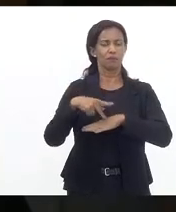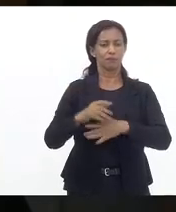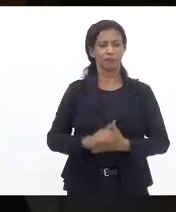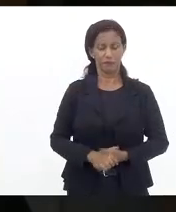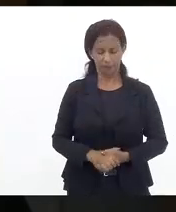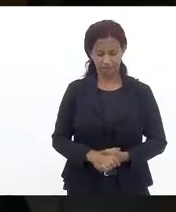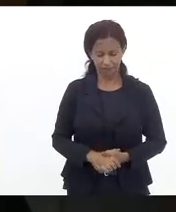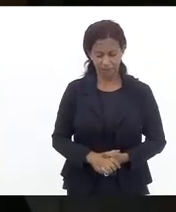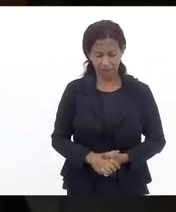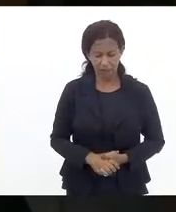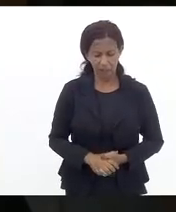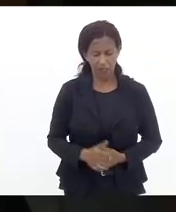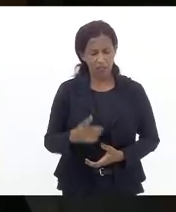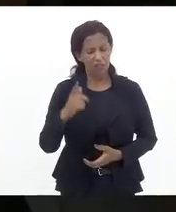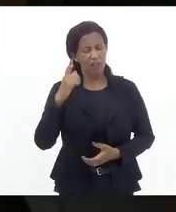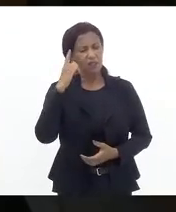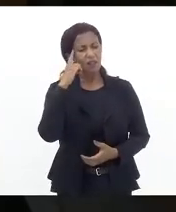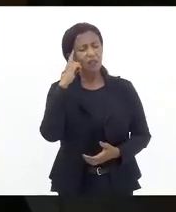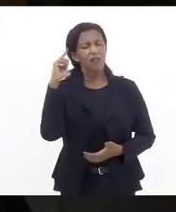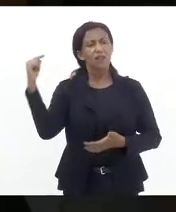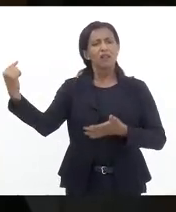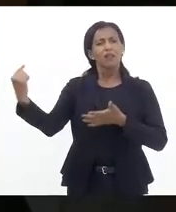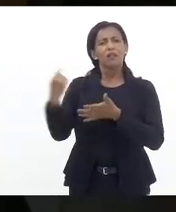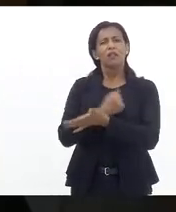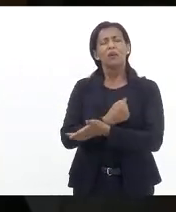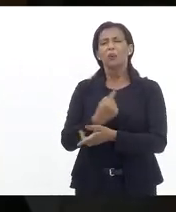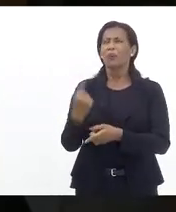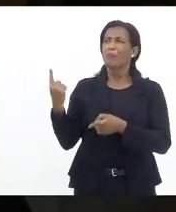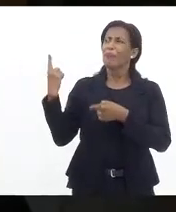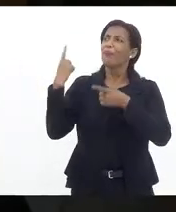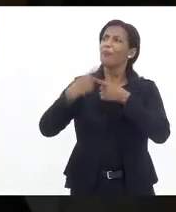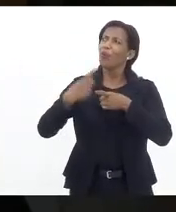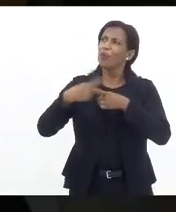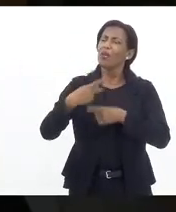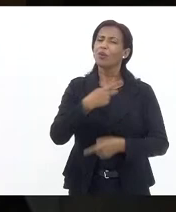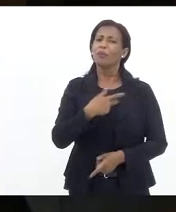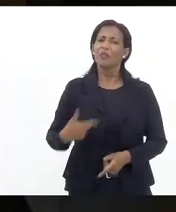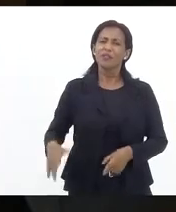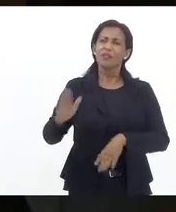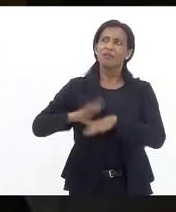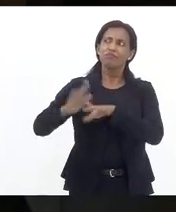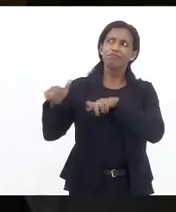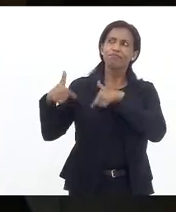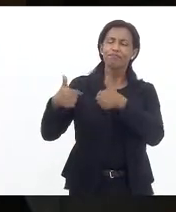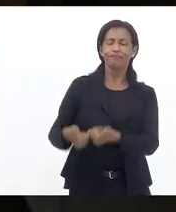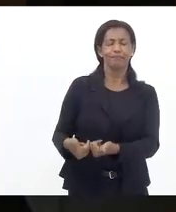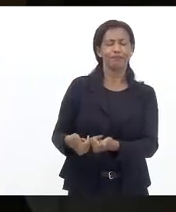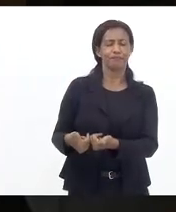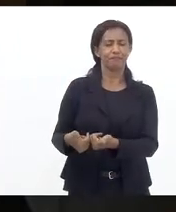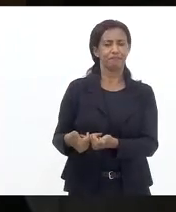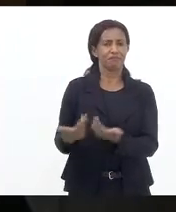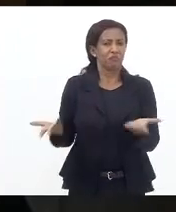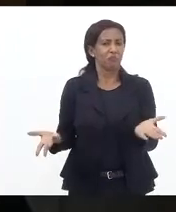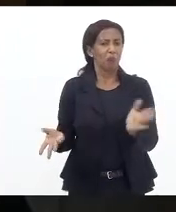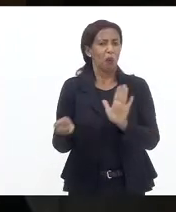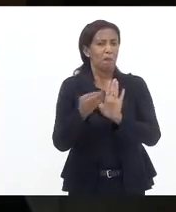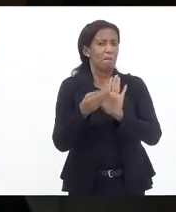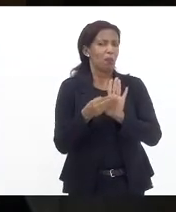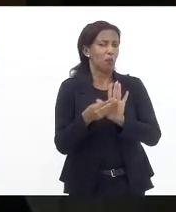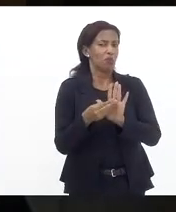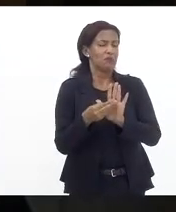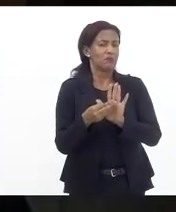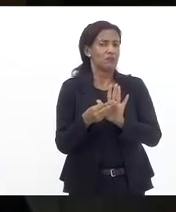e a gente pode se perguntar por que que o presidente fez isso qual é a pauta do presidente da